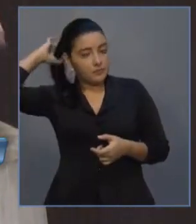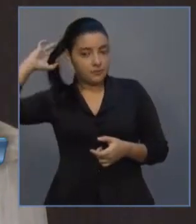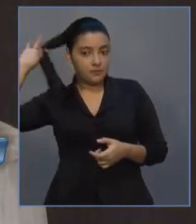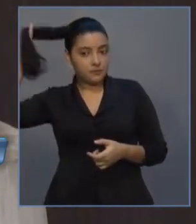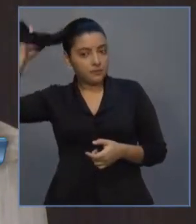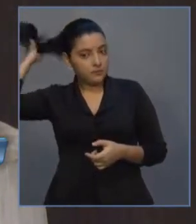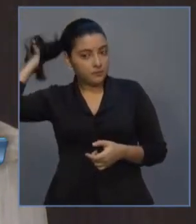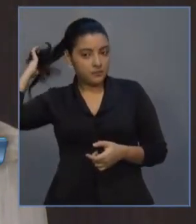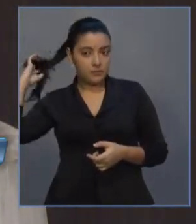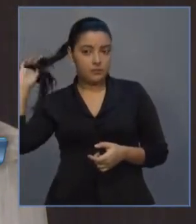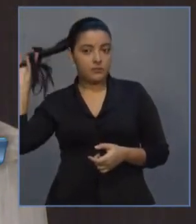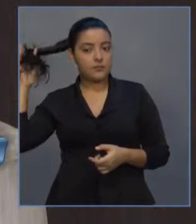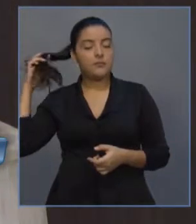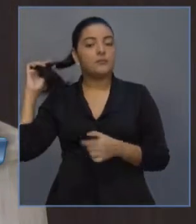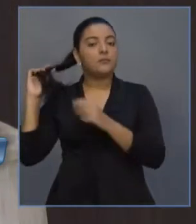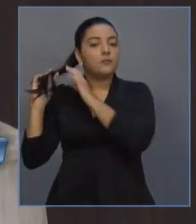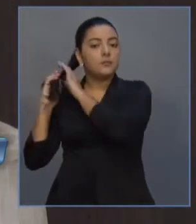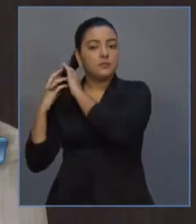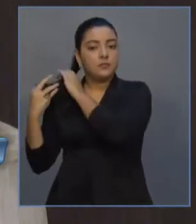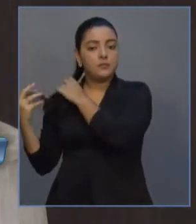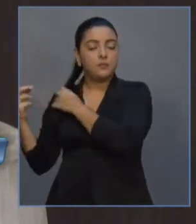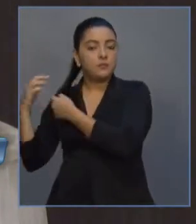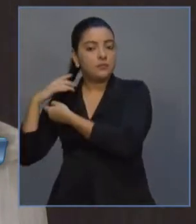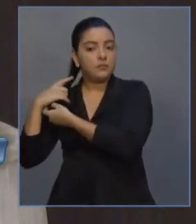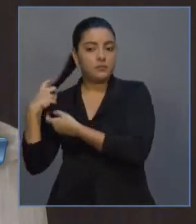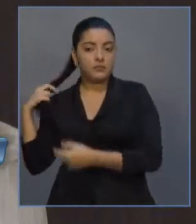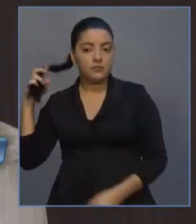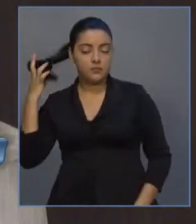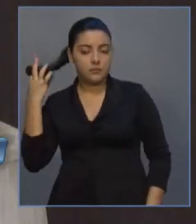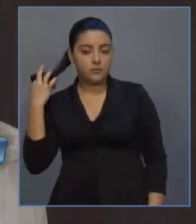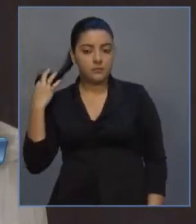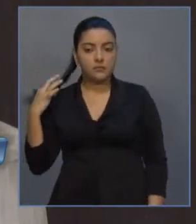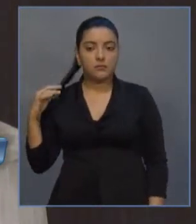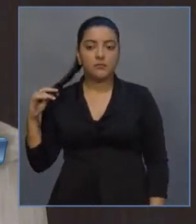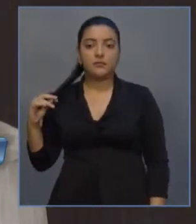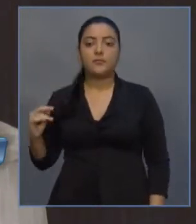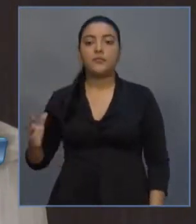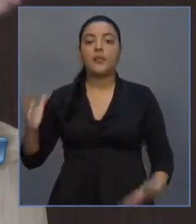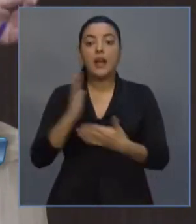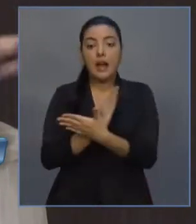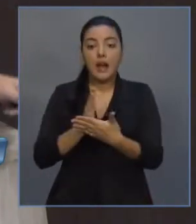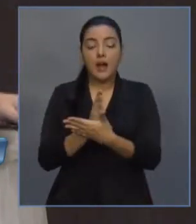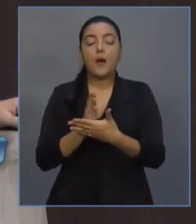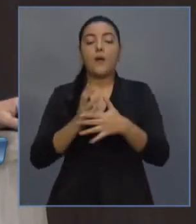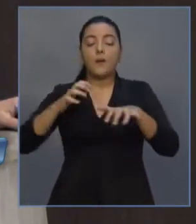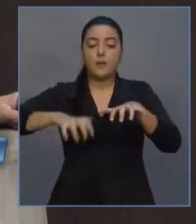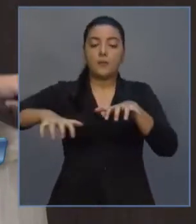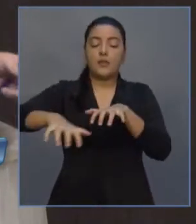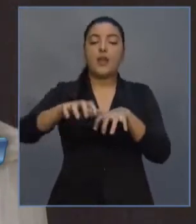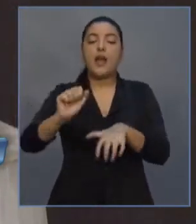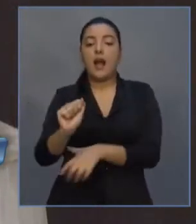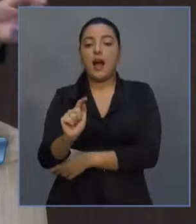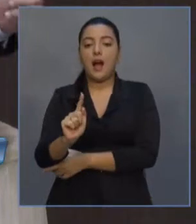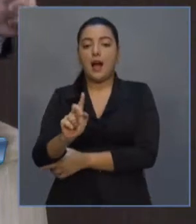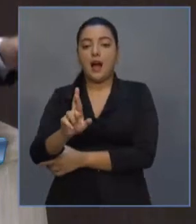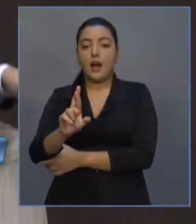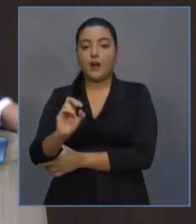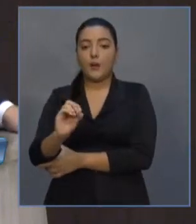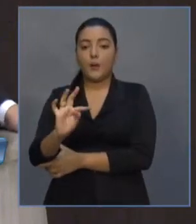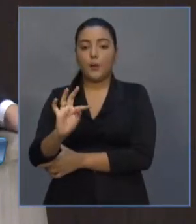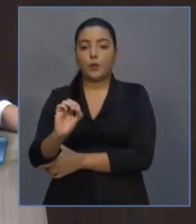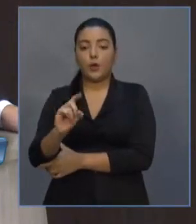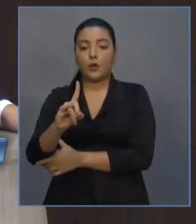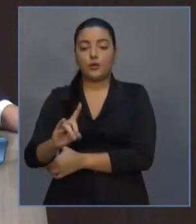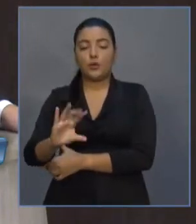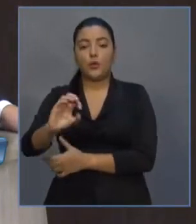Temos um bilhão de reais em isenções fiscais. Alguns setores, por exemplo, o setor de agrotóxico, tem isenção completa